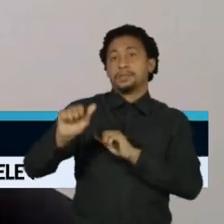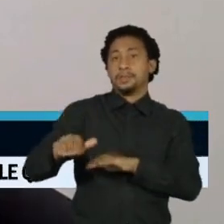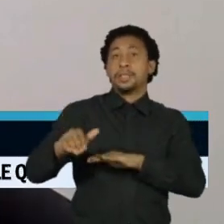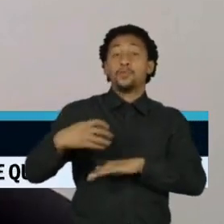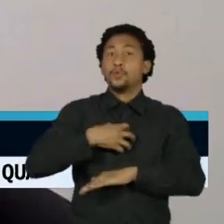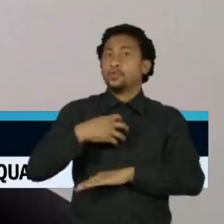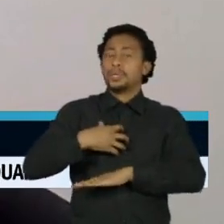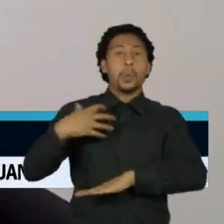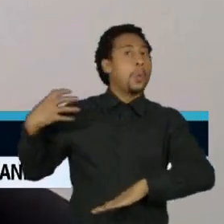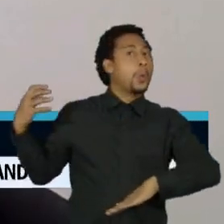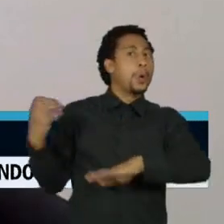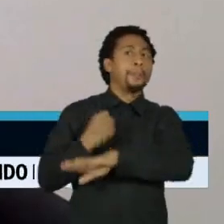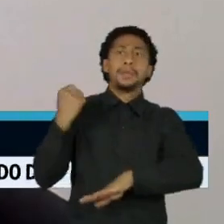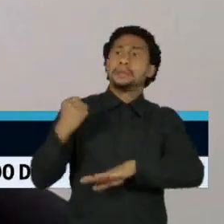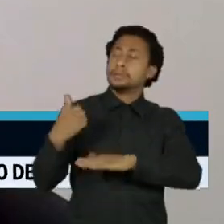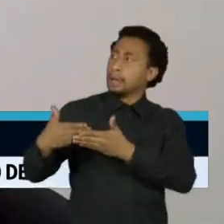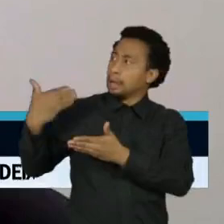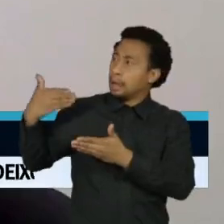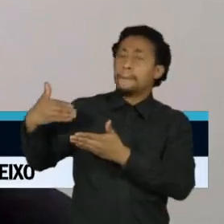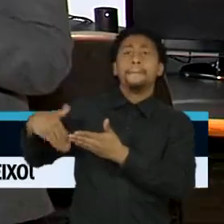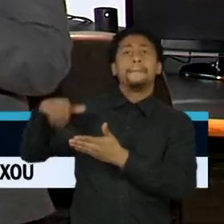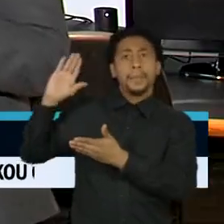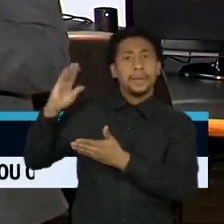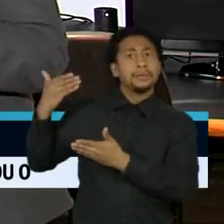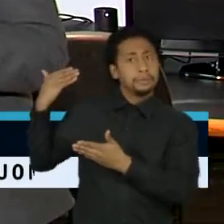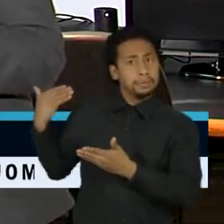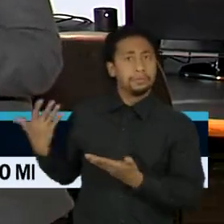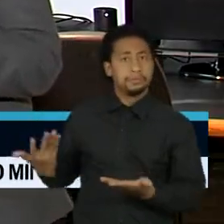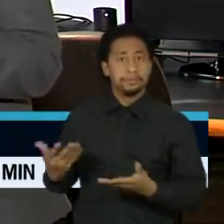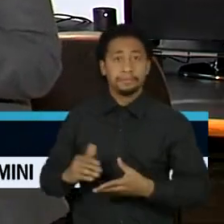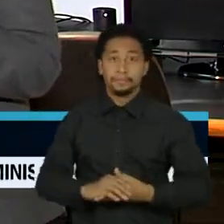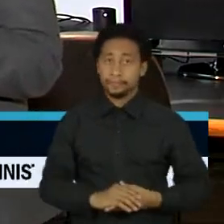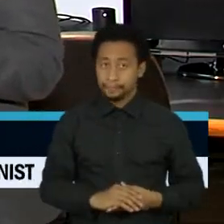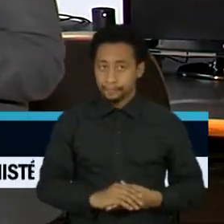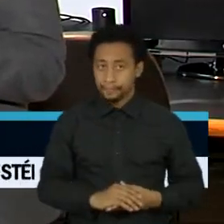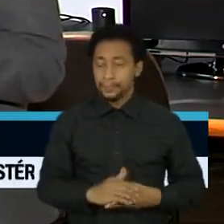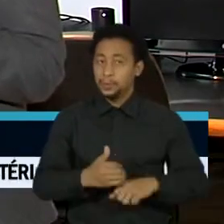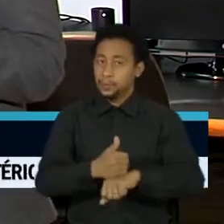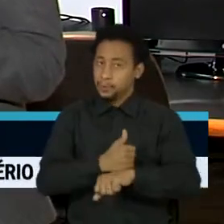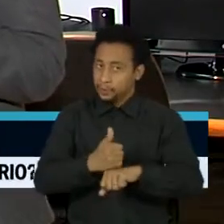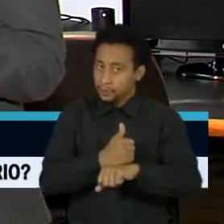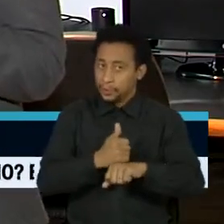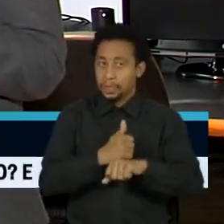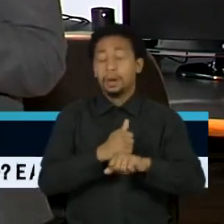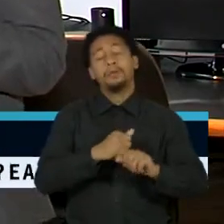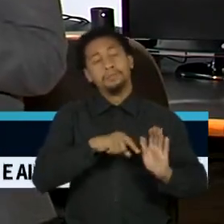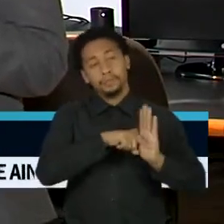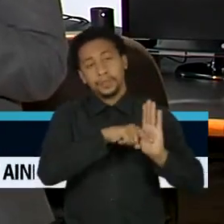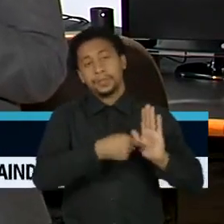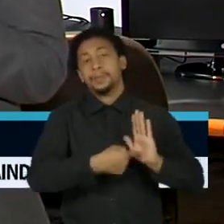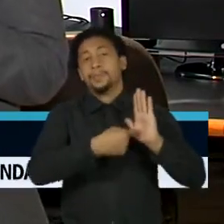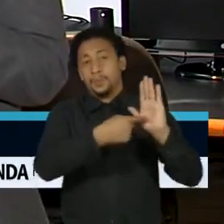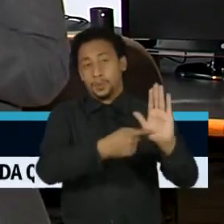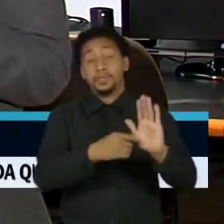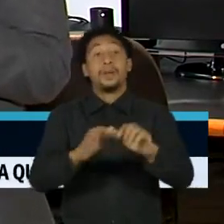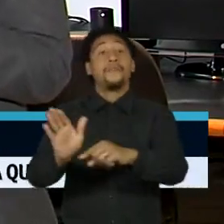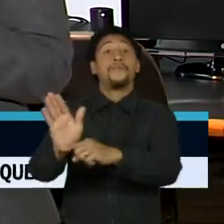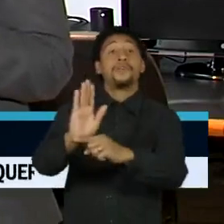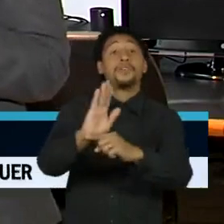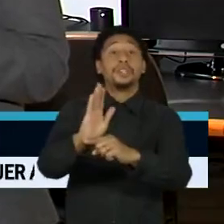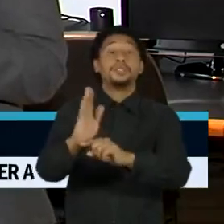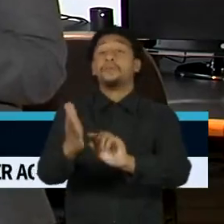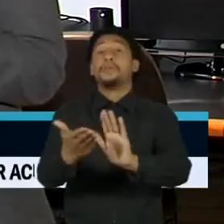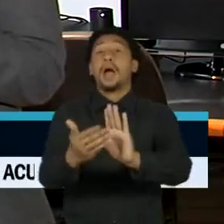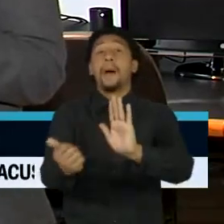golpista que foi em 2021 do que foi em 2022. Para os analistas, a retirada dos vídeos é um recuo estratégico.